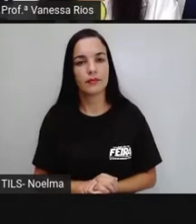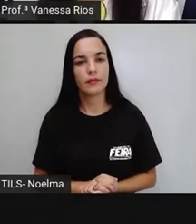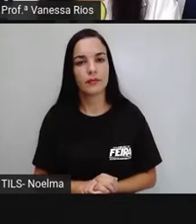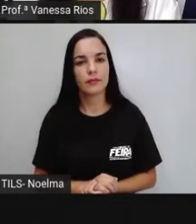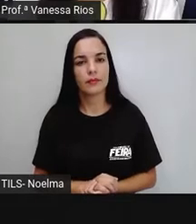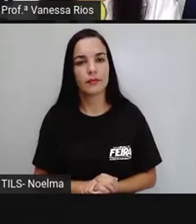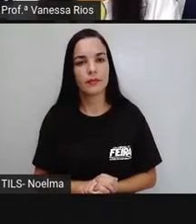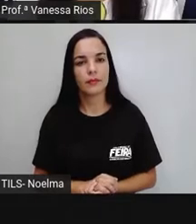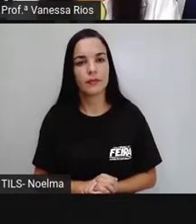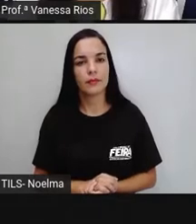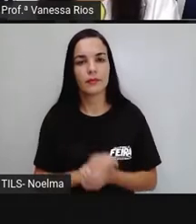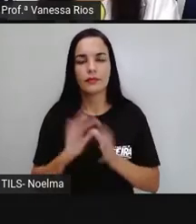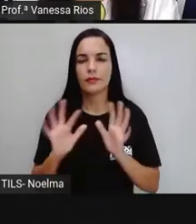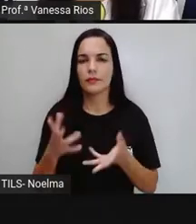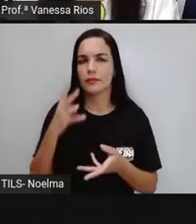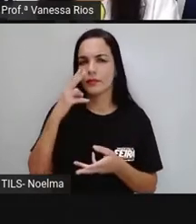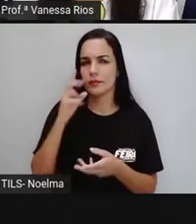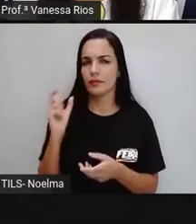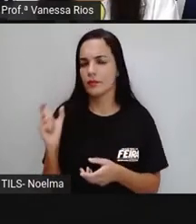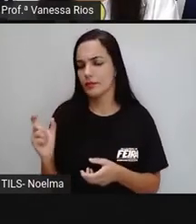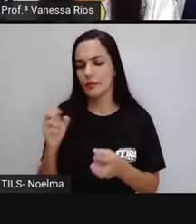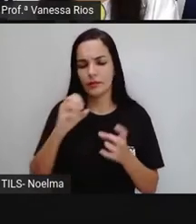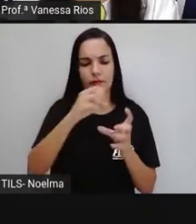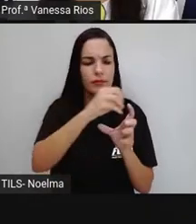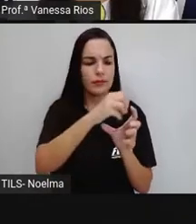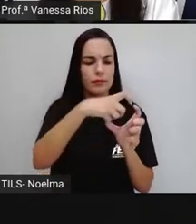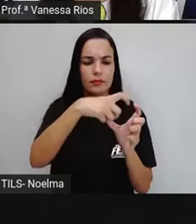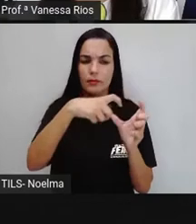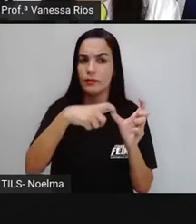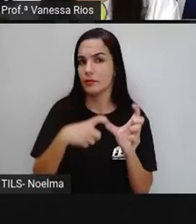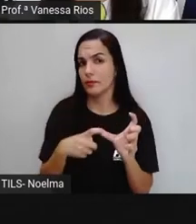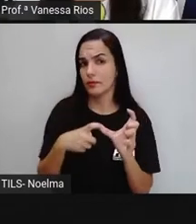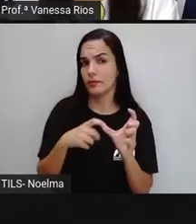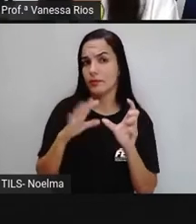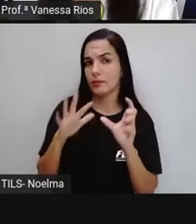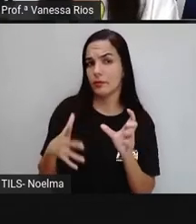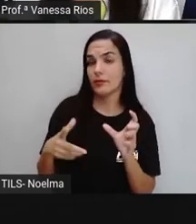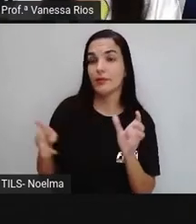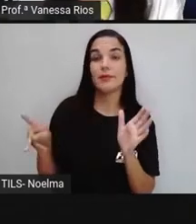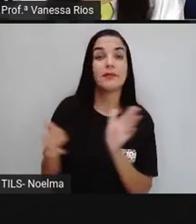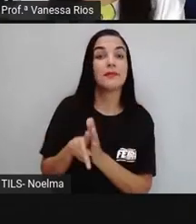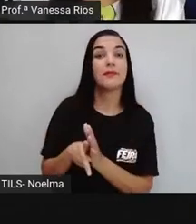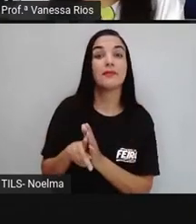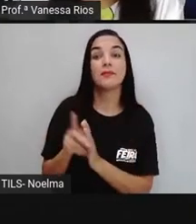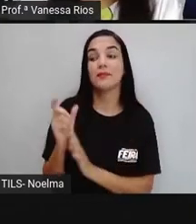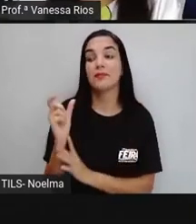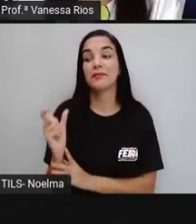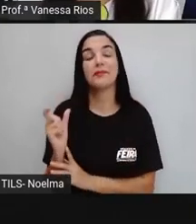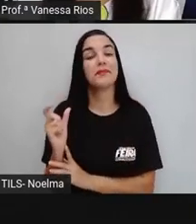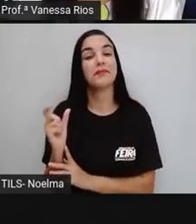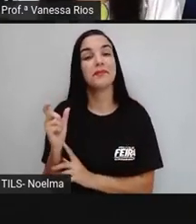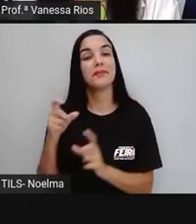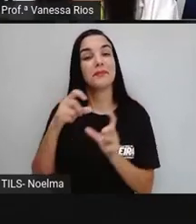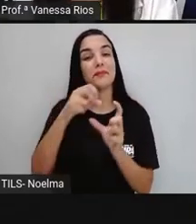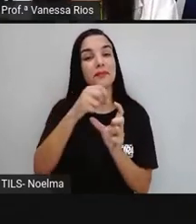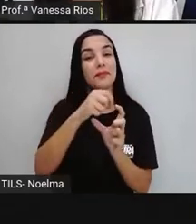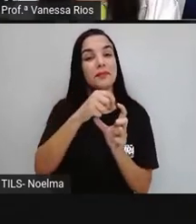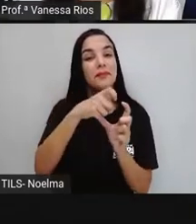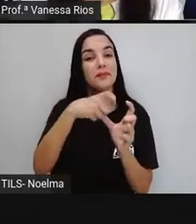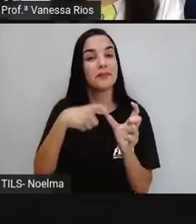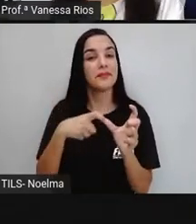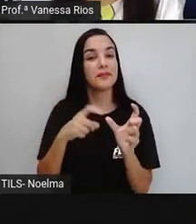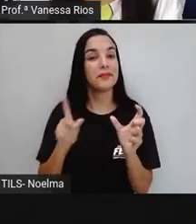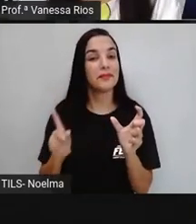E aí em relação às palavras oxítonas, a tua trouxe a própria palavra oxítona pra gente